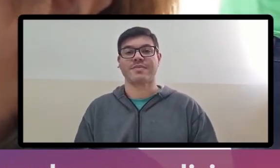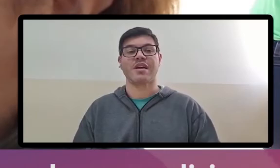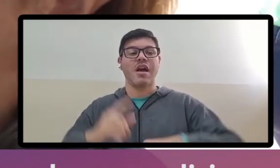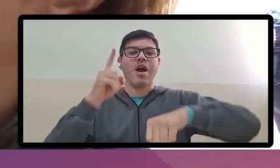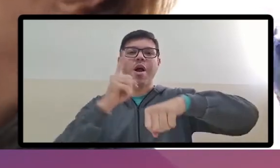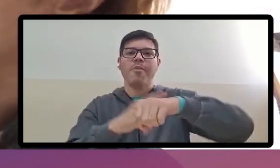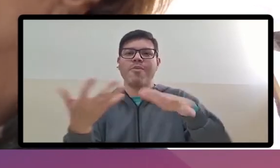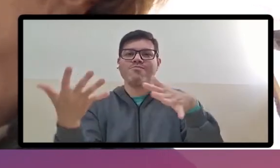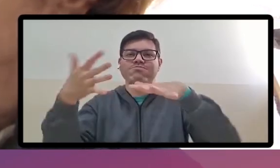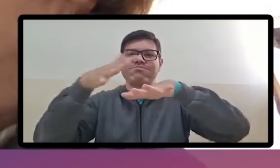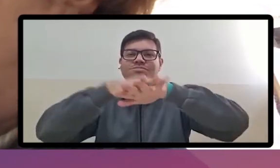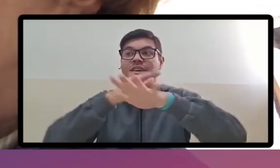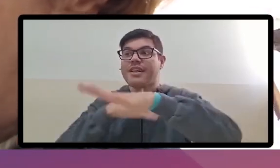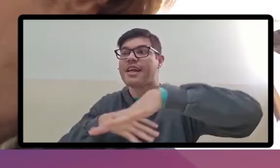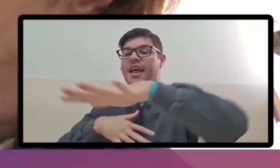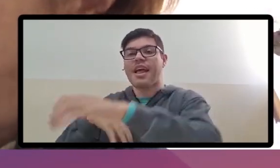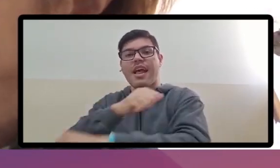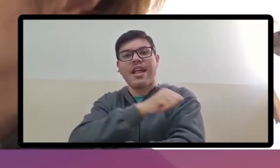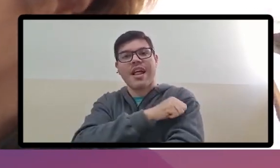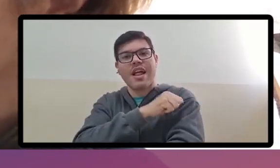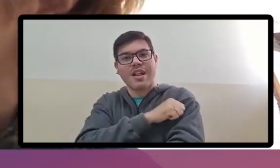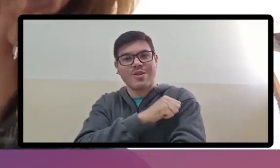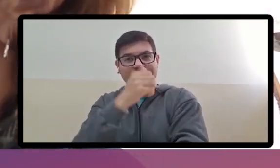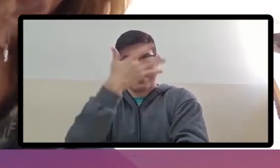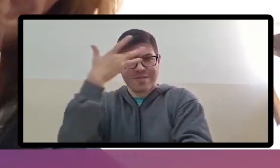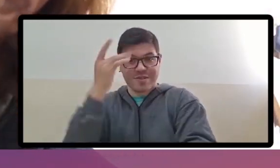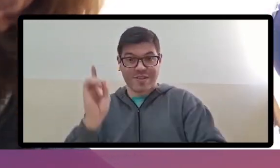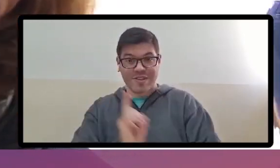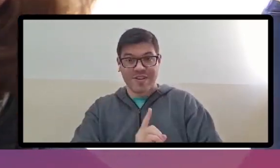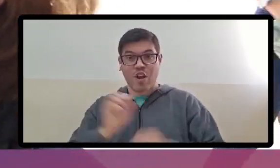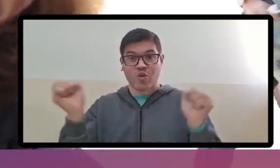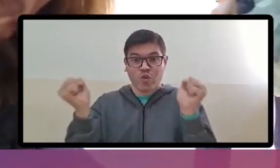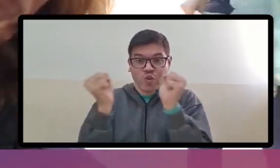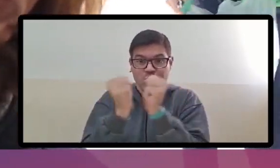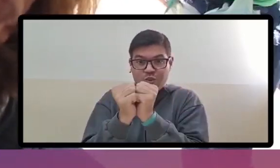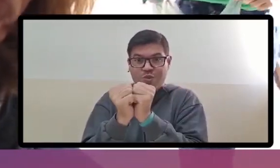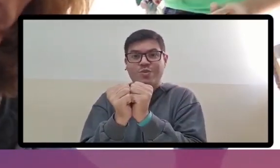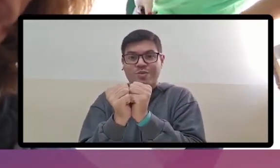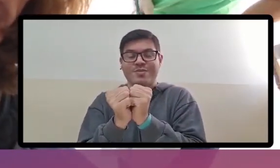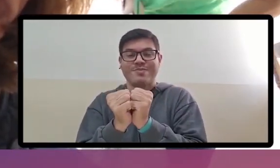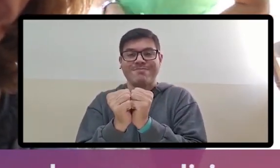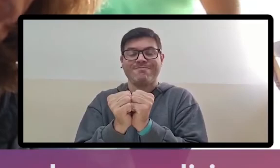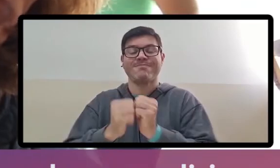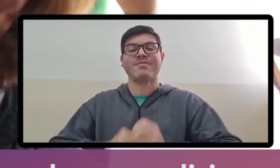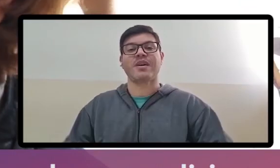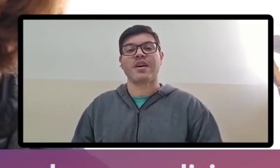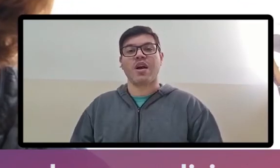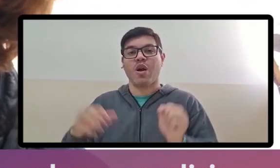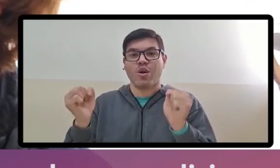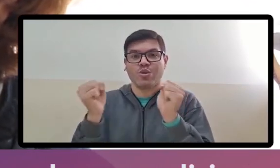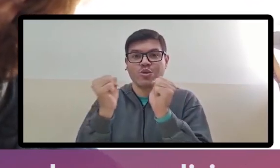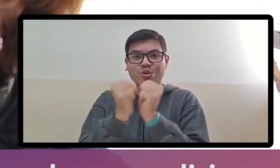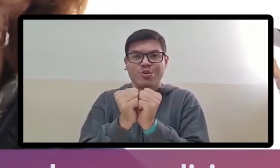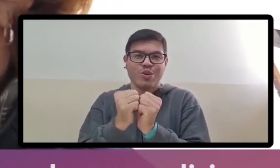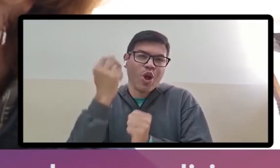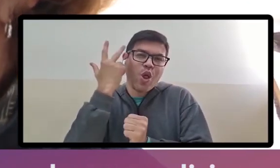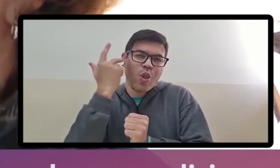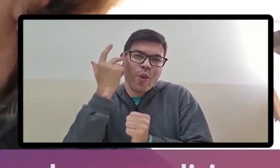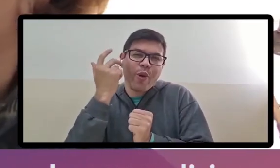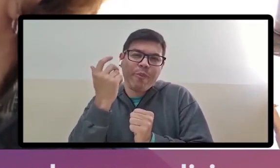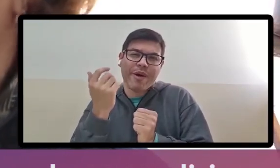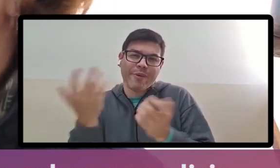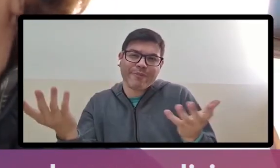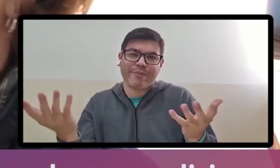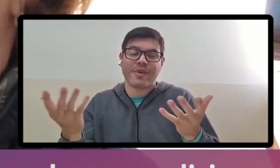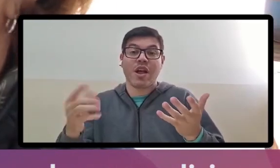É um momento da inclusão deles, da importância deles, junto aos nossos, entre títulos como os normais.